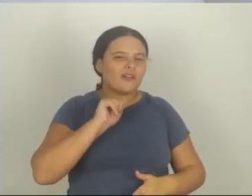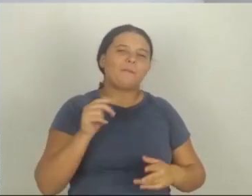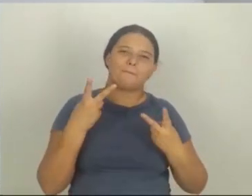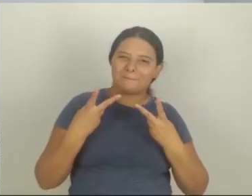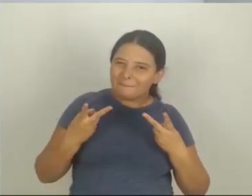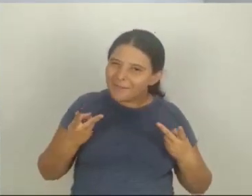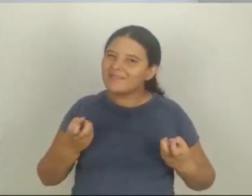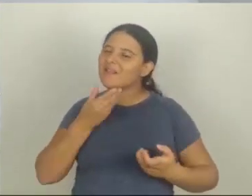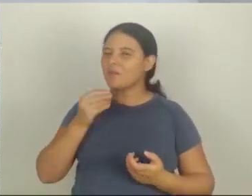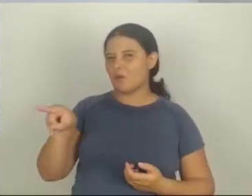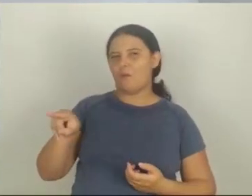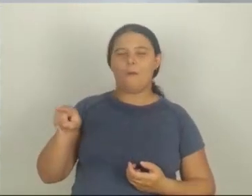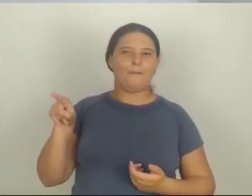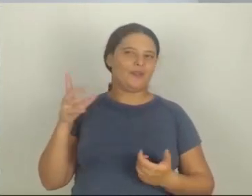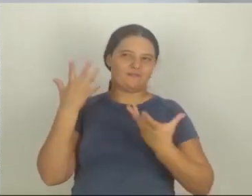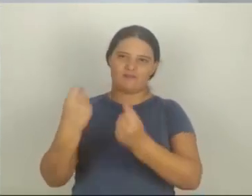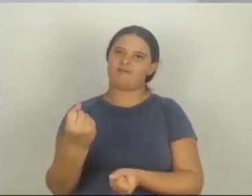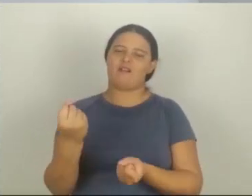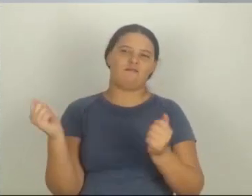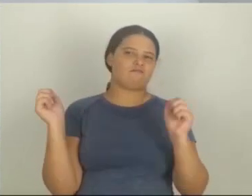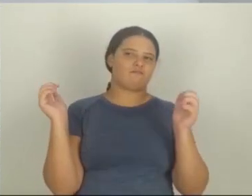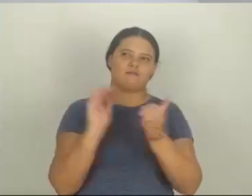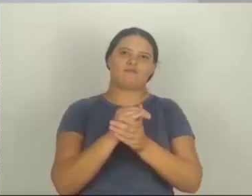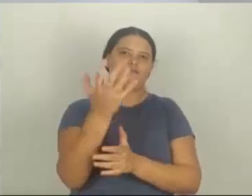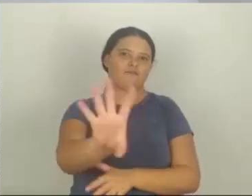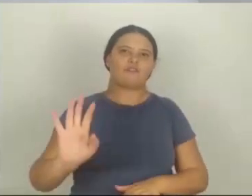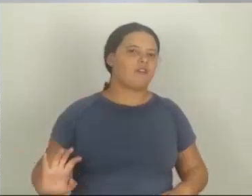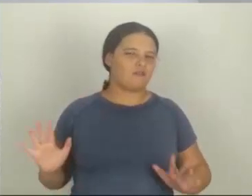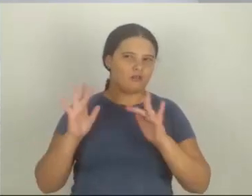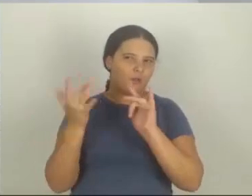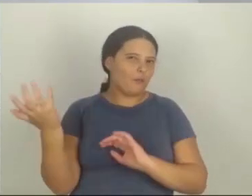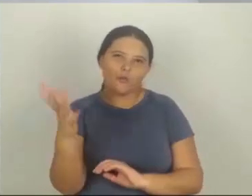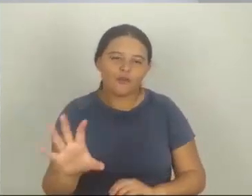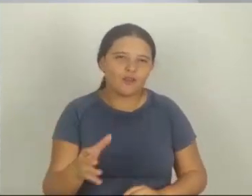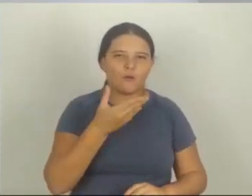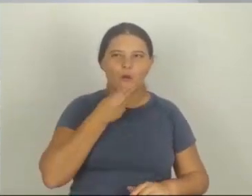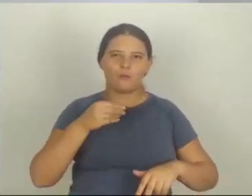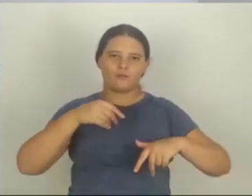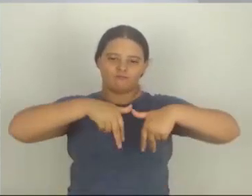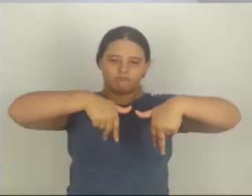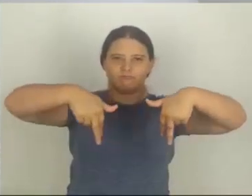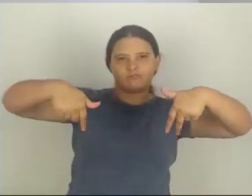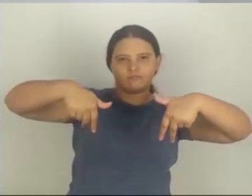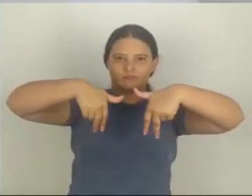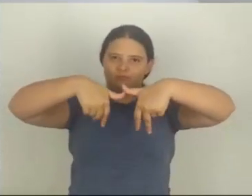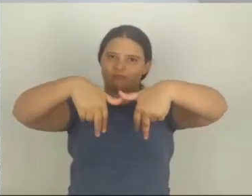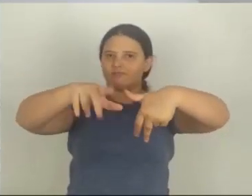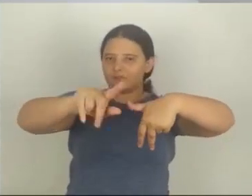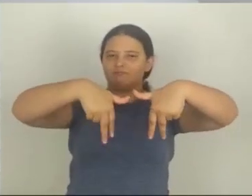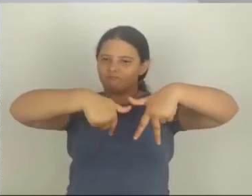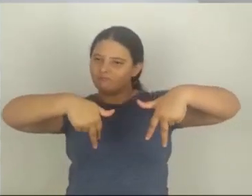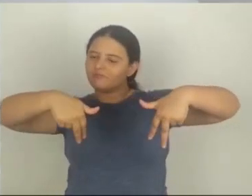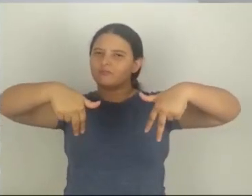percebem que o homem não faz questão de assumir esse relacionamento na frente de todo mundo. Fica distante, dá desculpas.